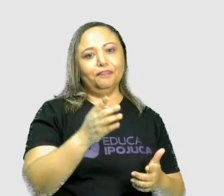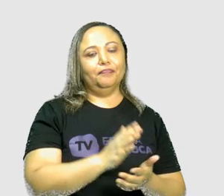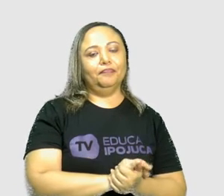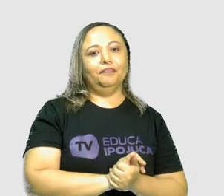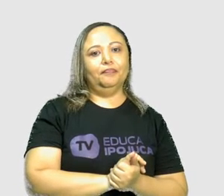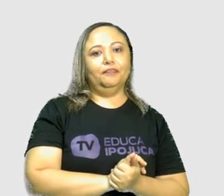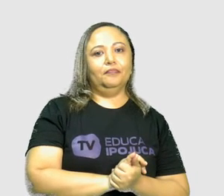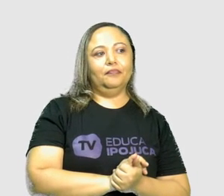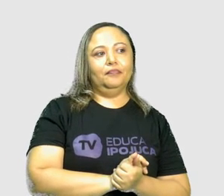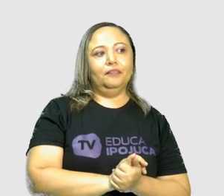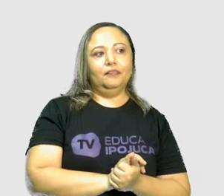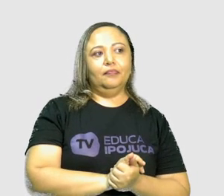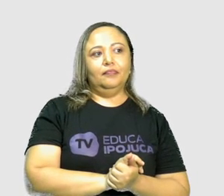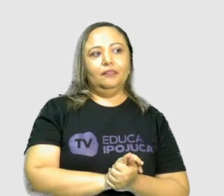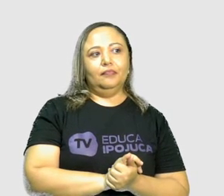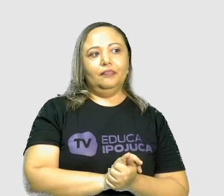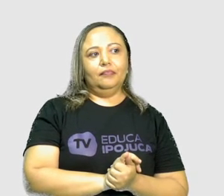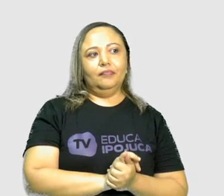rápido?